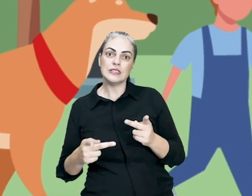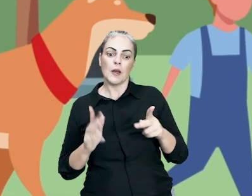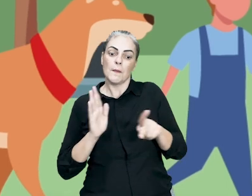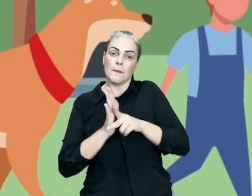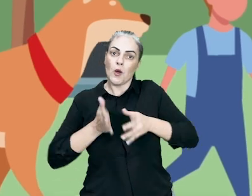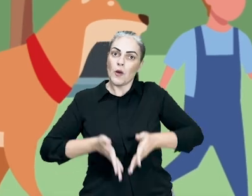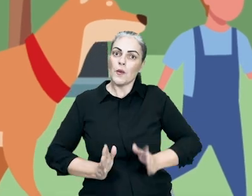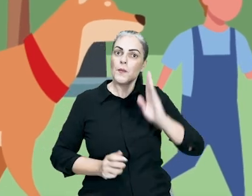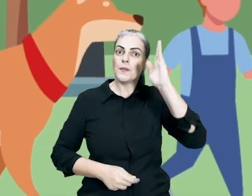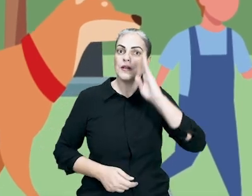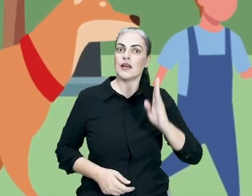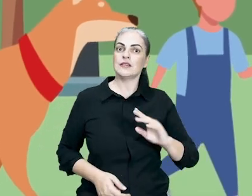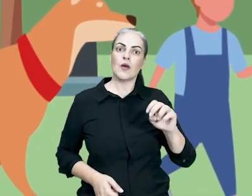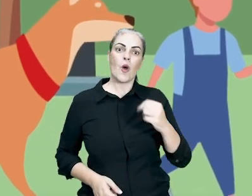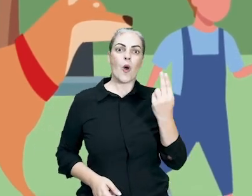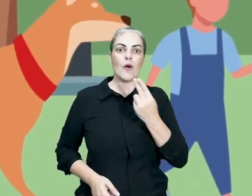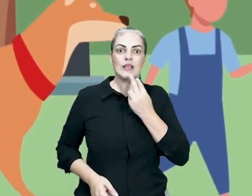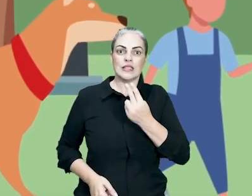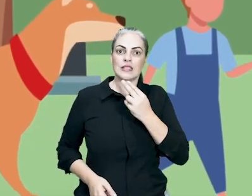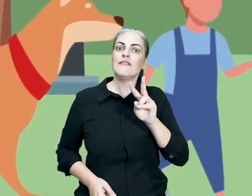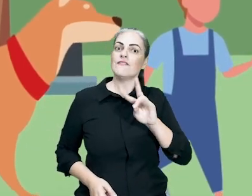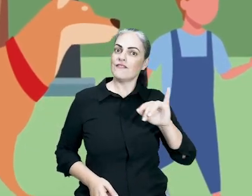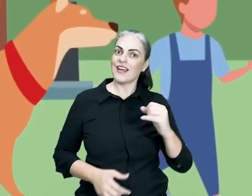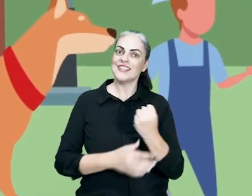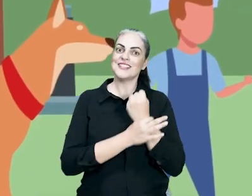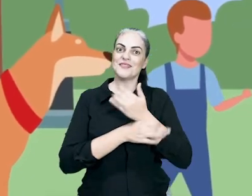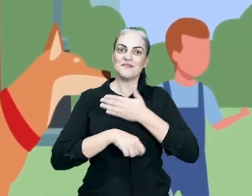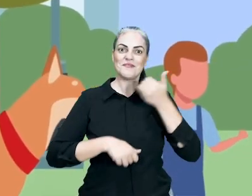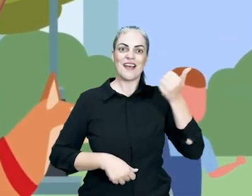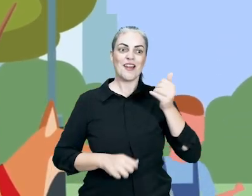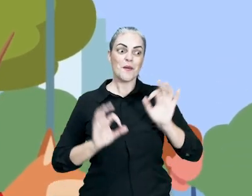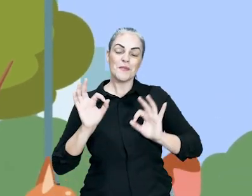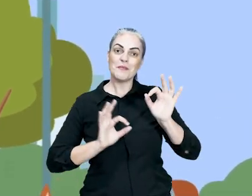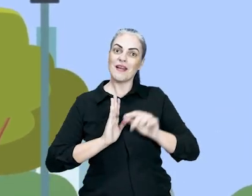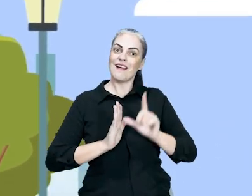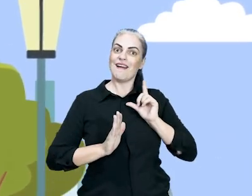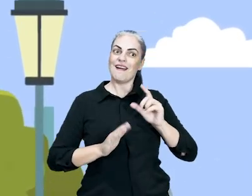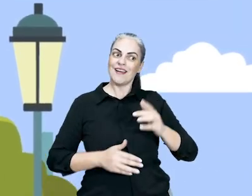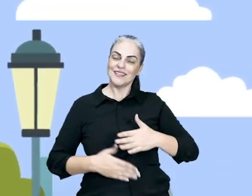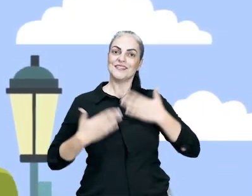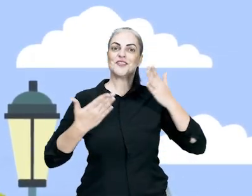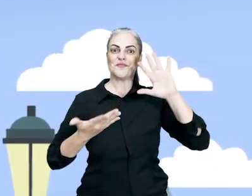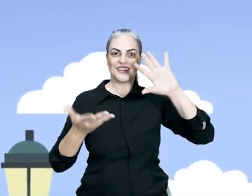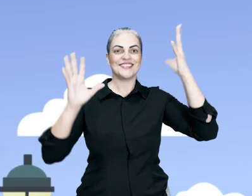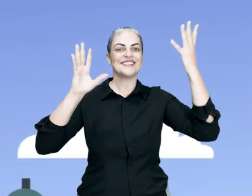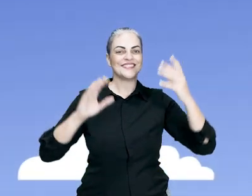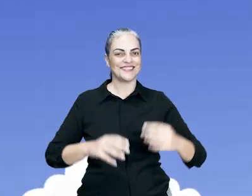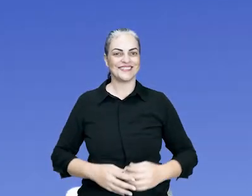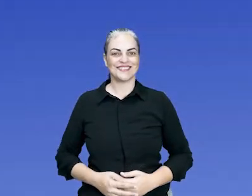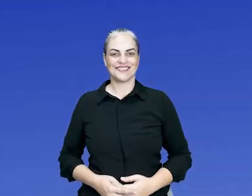nacionais ou estrangeiros, estará mais segura e preparada para enfrentar desastres.